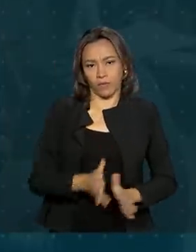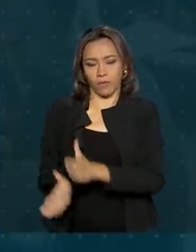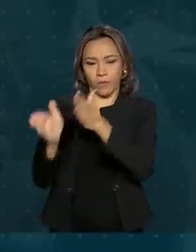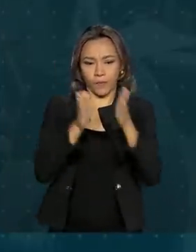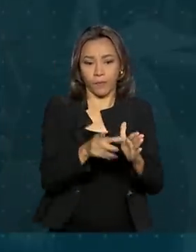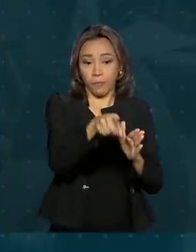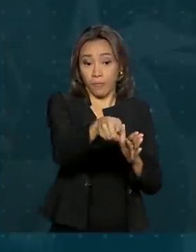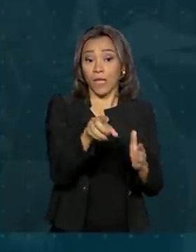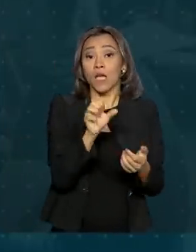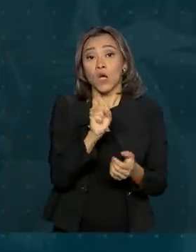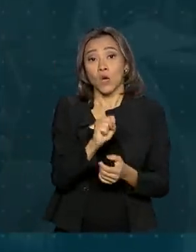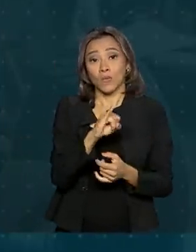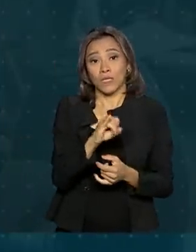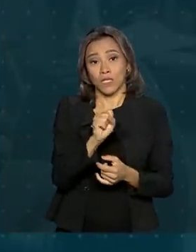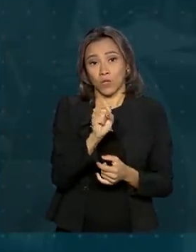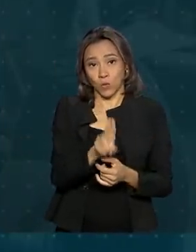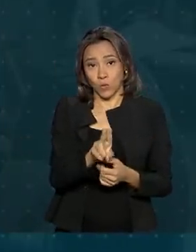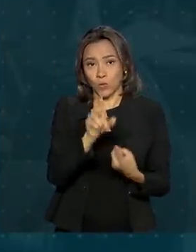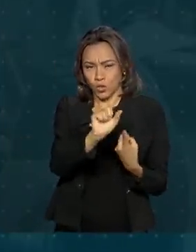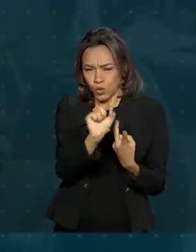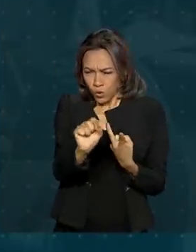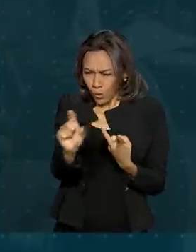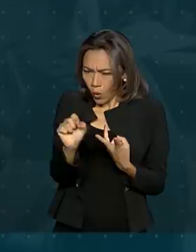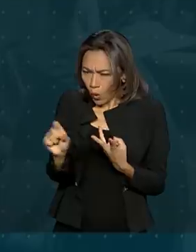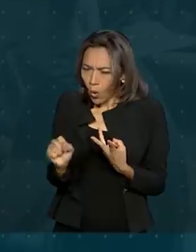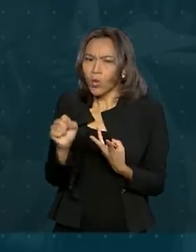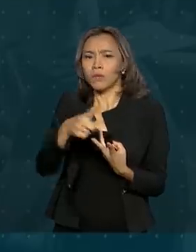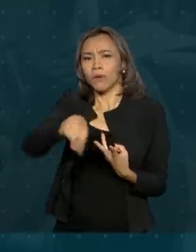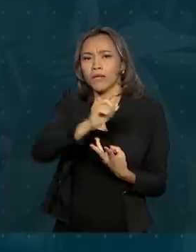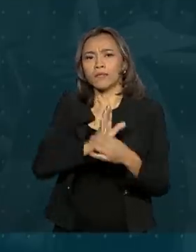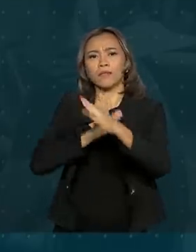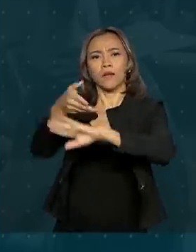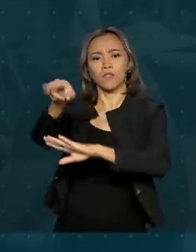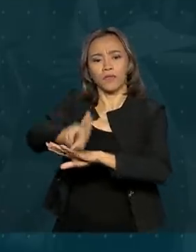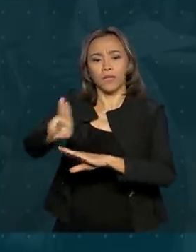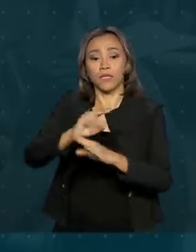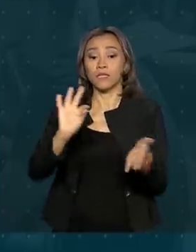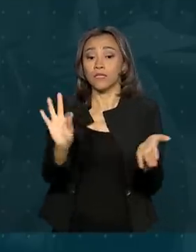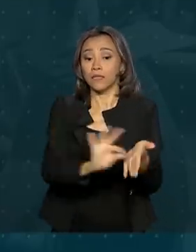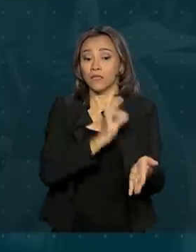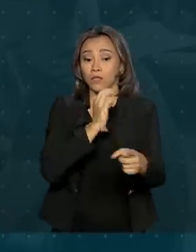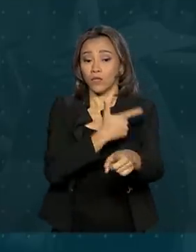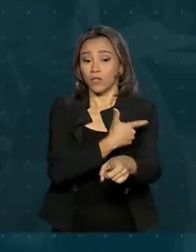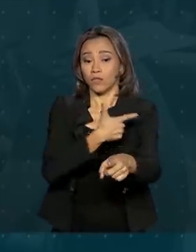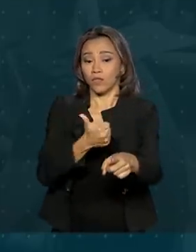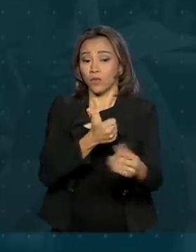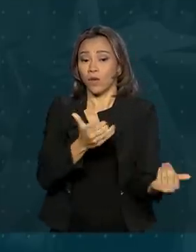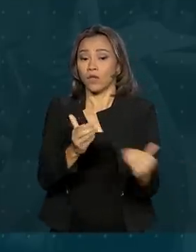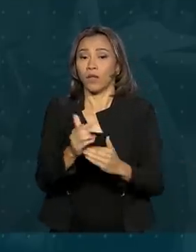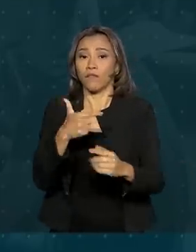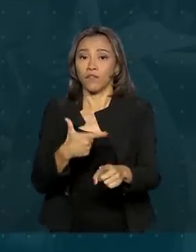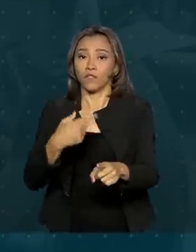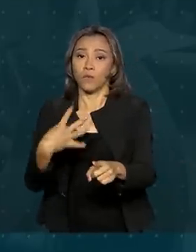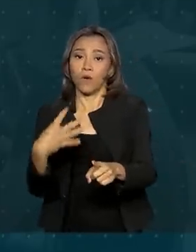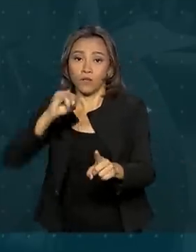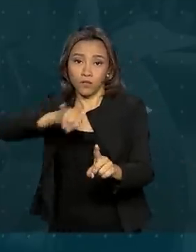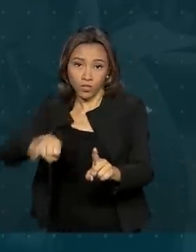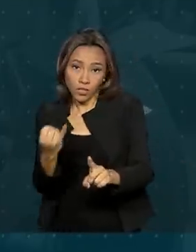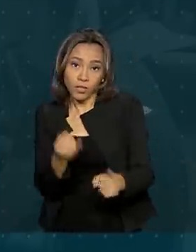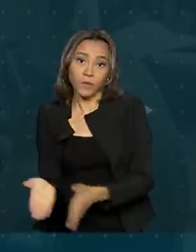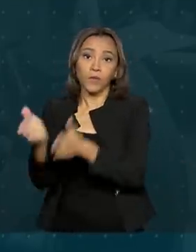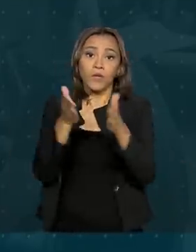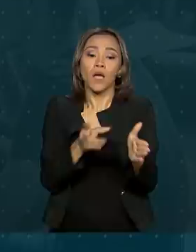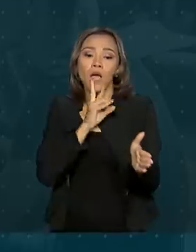alunos para instituições públicas de ensino superior. Inscrições de 21 a 24 de janeiro. Divulgação dos